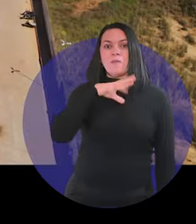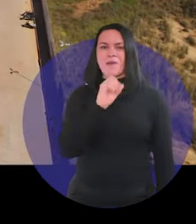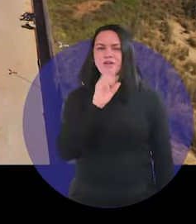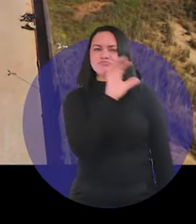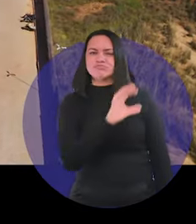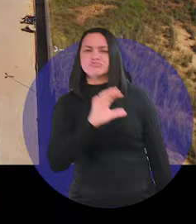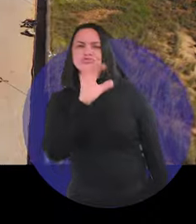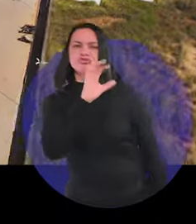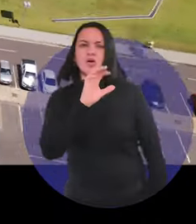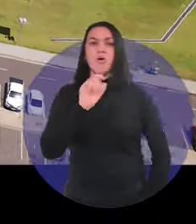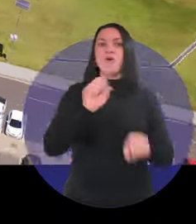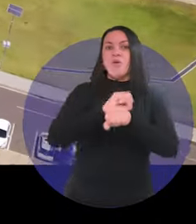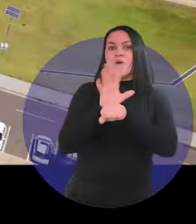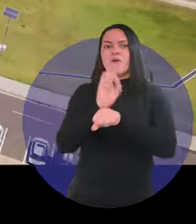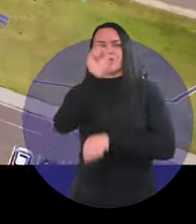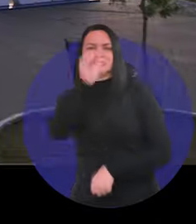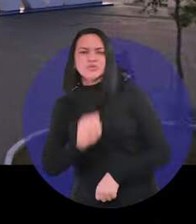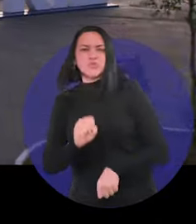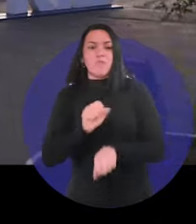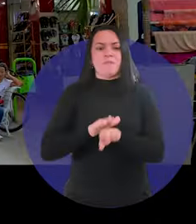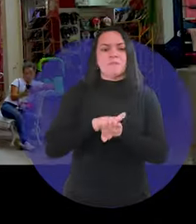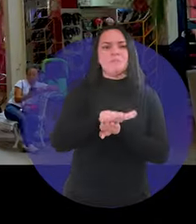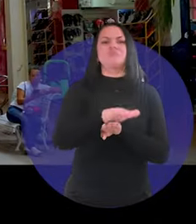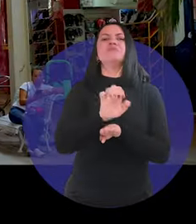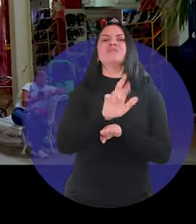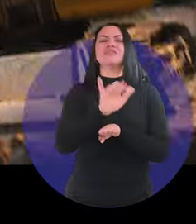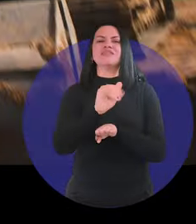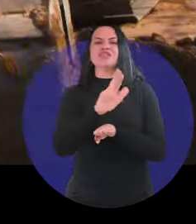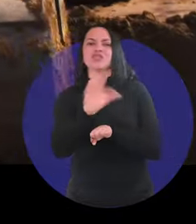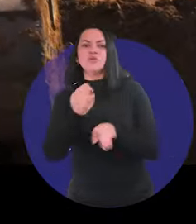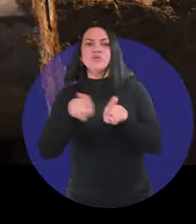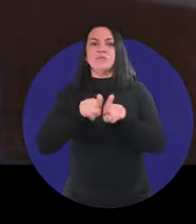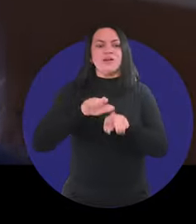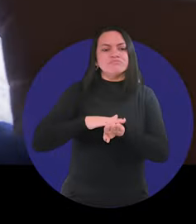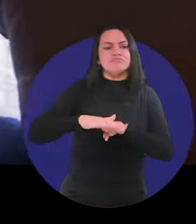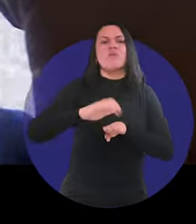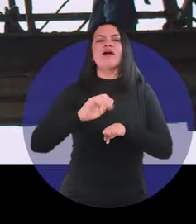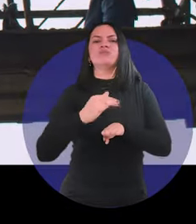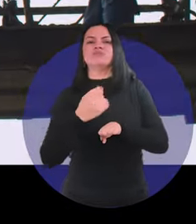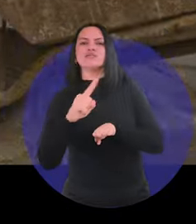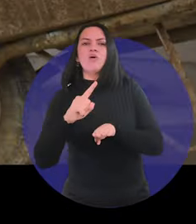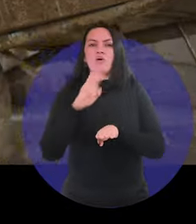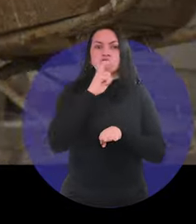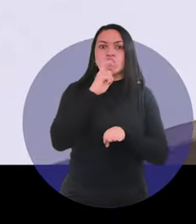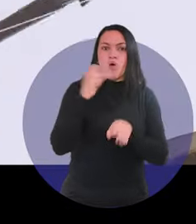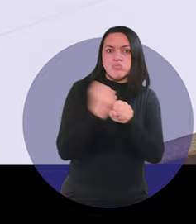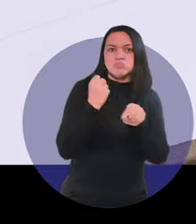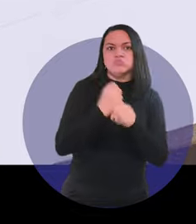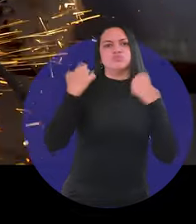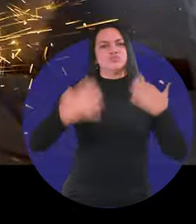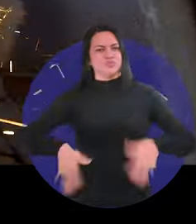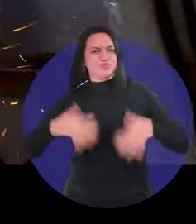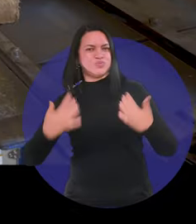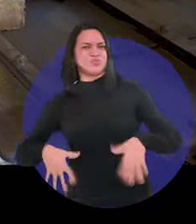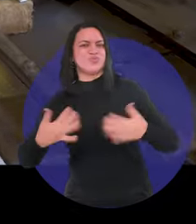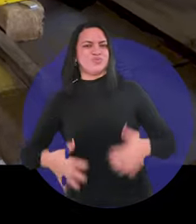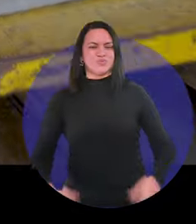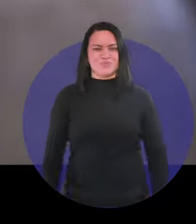Hospital Macrorregional, UEMA Sul, Pirarrio e Calçadão. E as obras do Novo Socorrão estão a todo vapor.